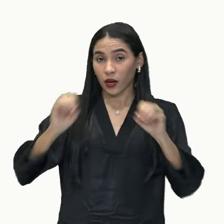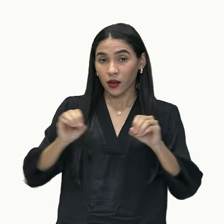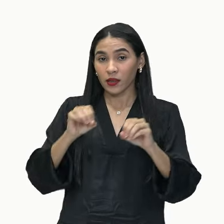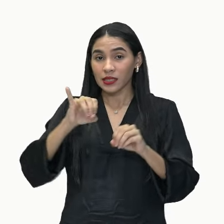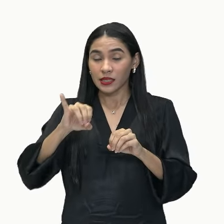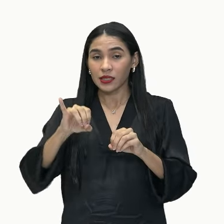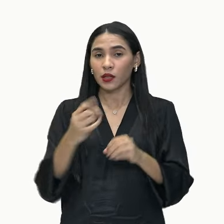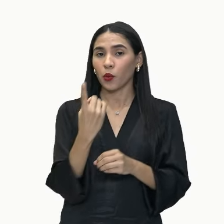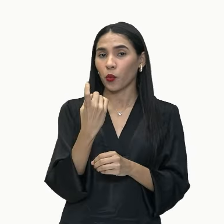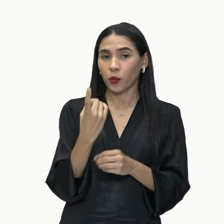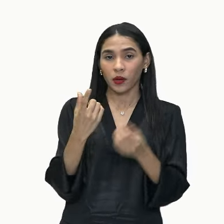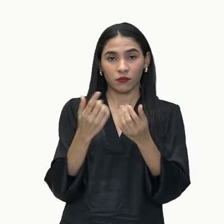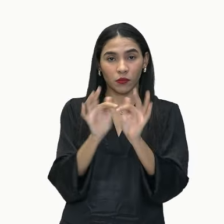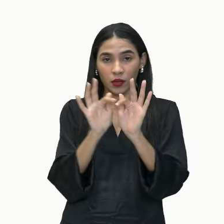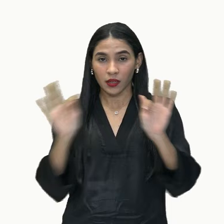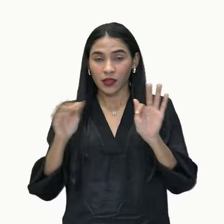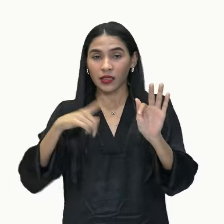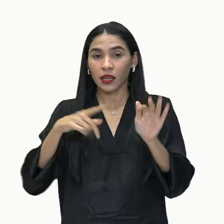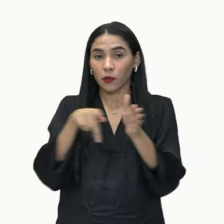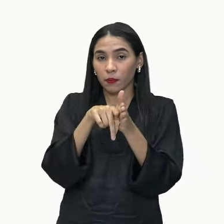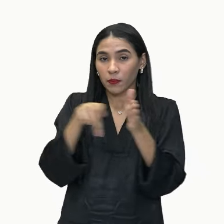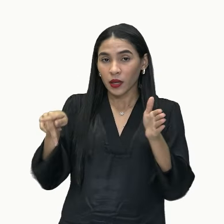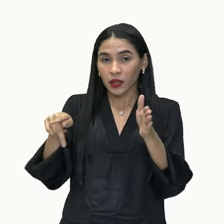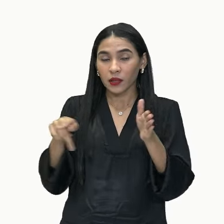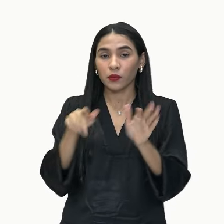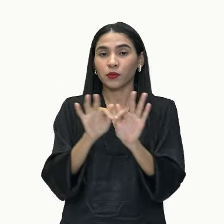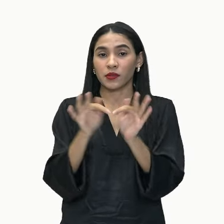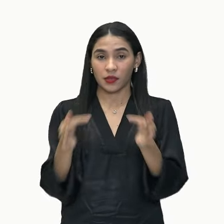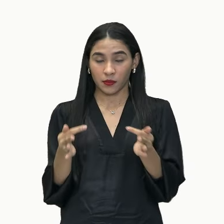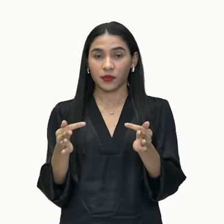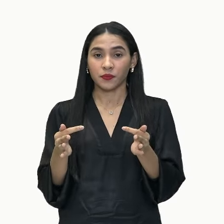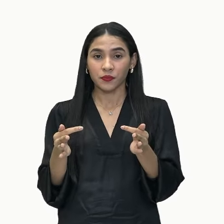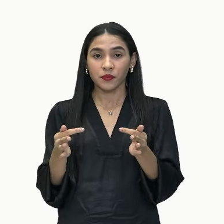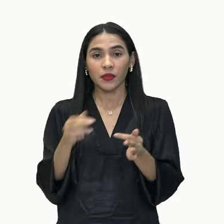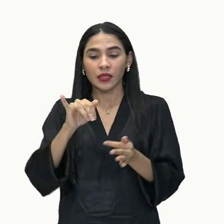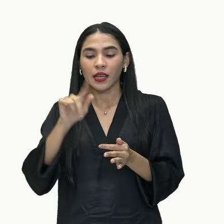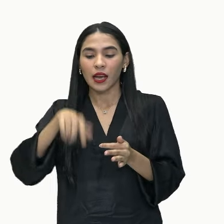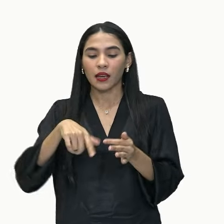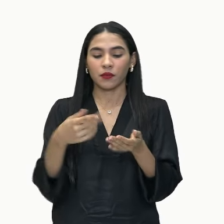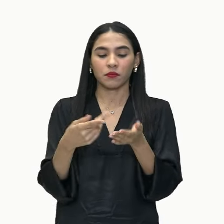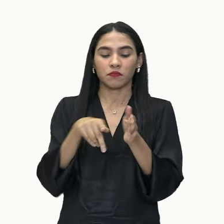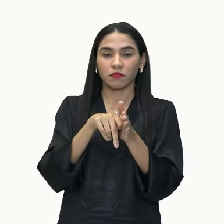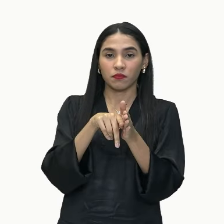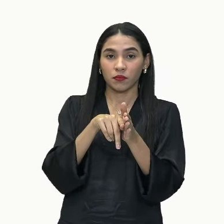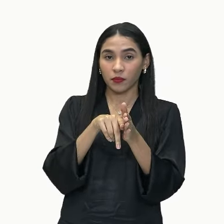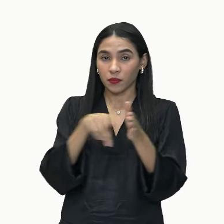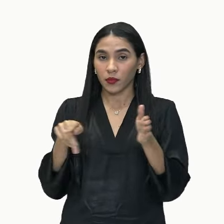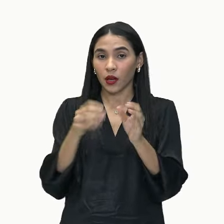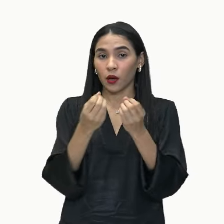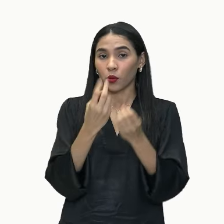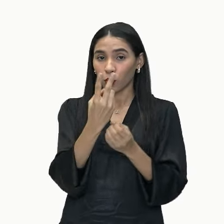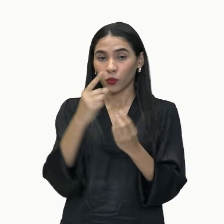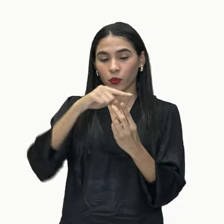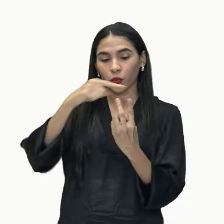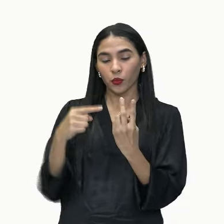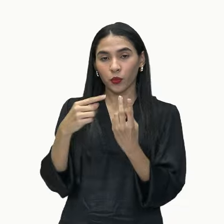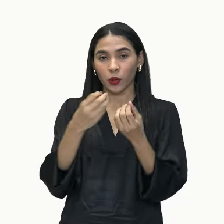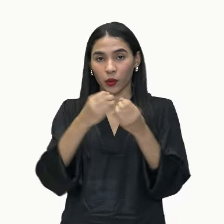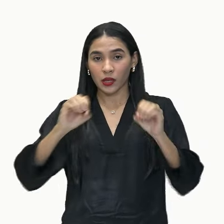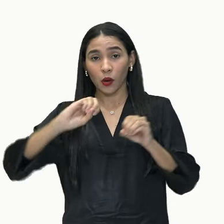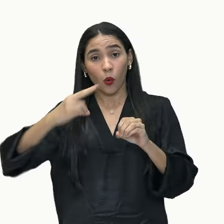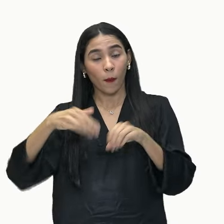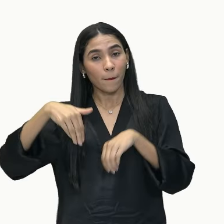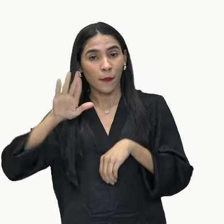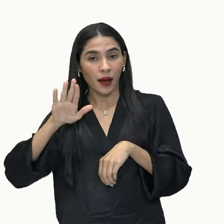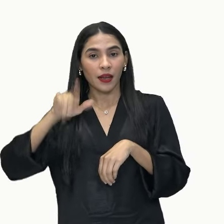por uma única oração, eu tenho um período que nós chamamos de simples, e quando é composto por duas orações ou mais, o meu